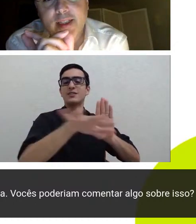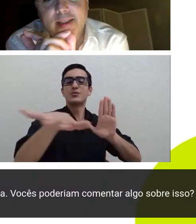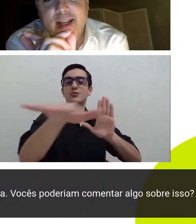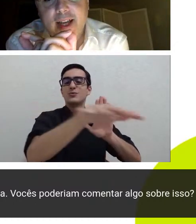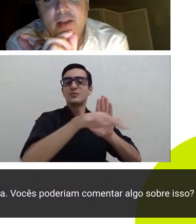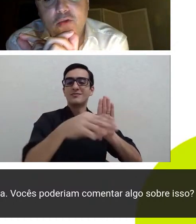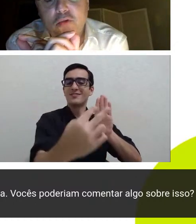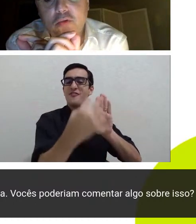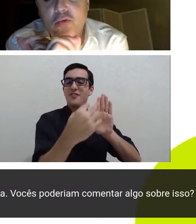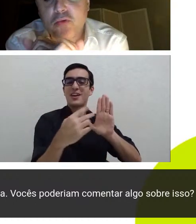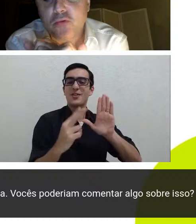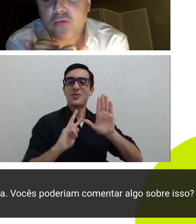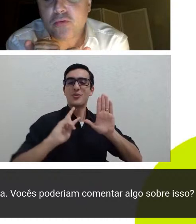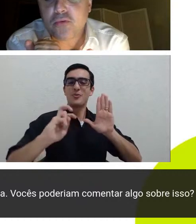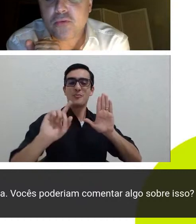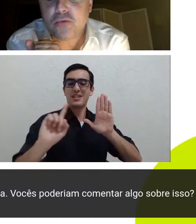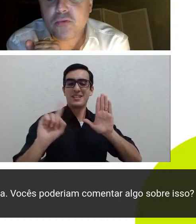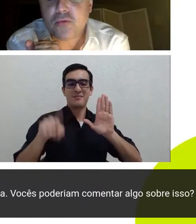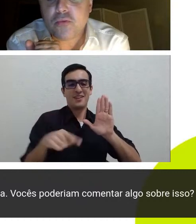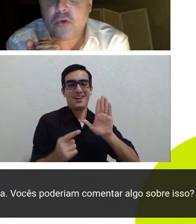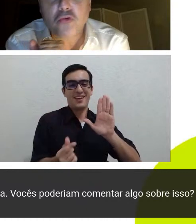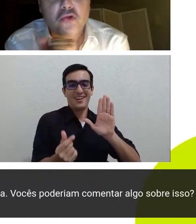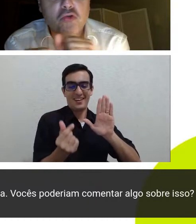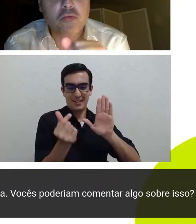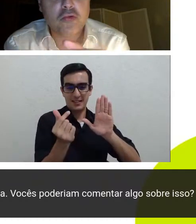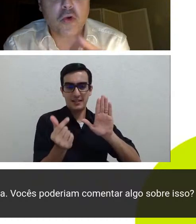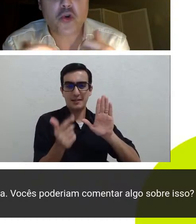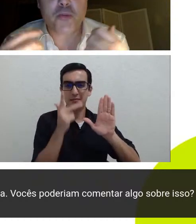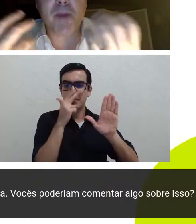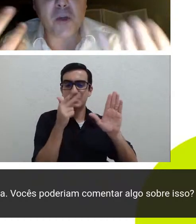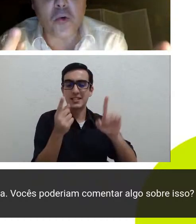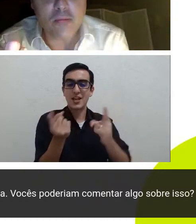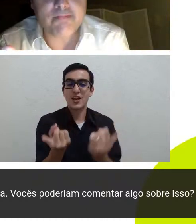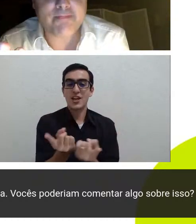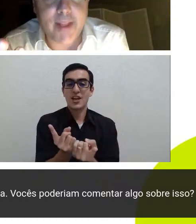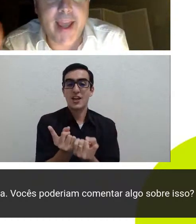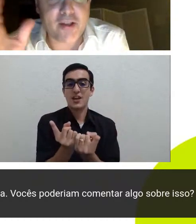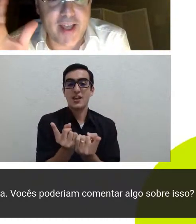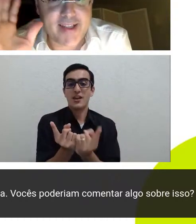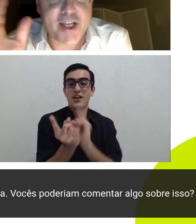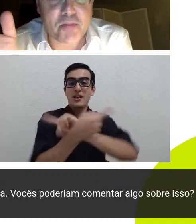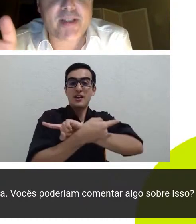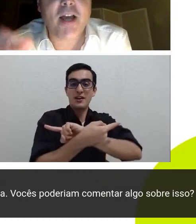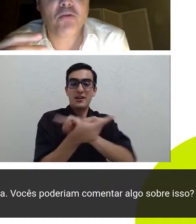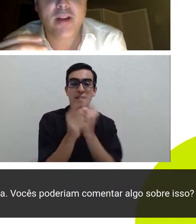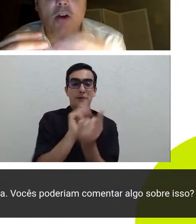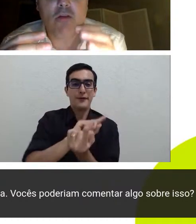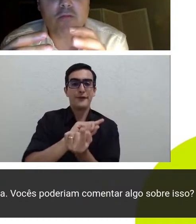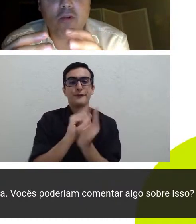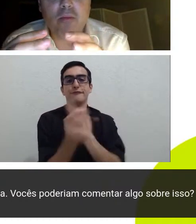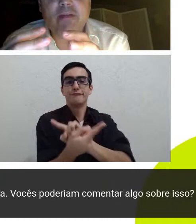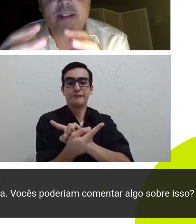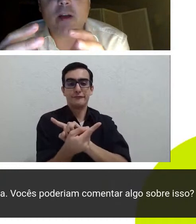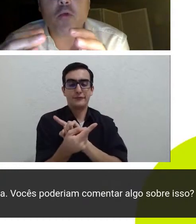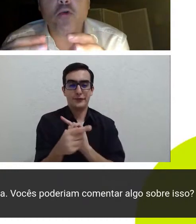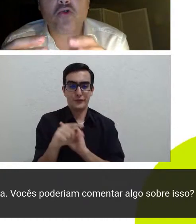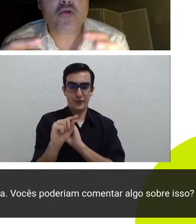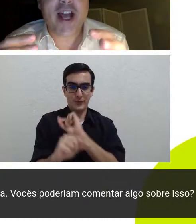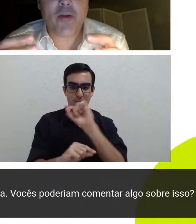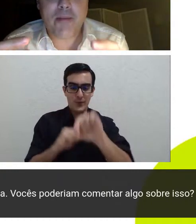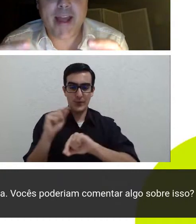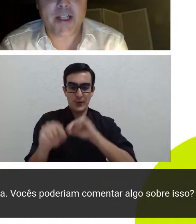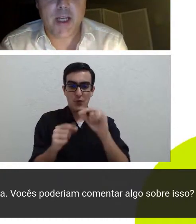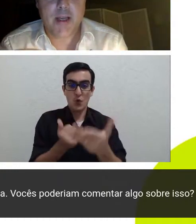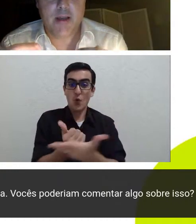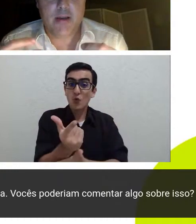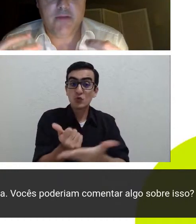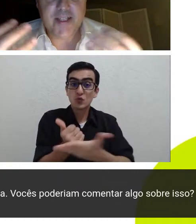do consumo conspico é essa a expressão houve uma inversão o consumo